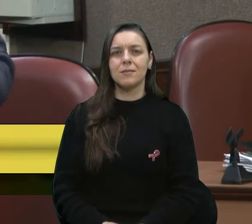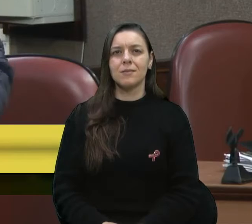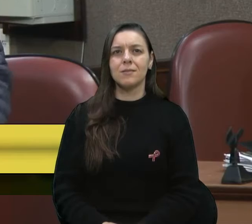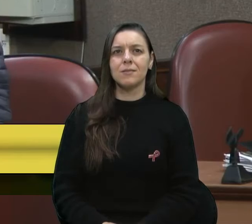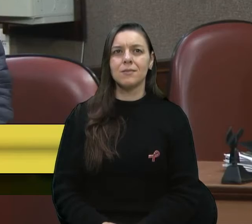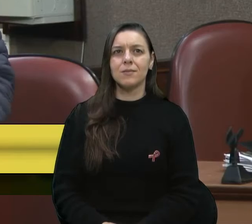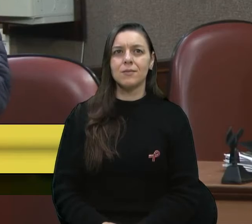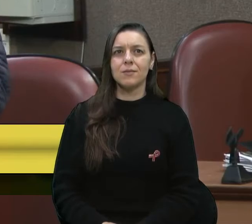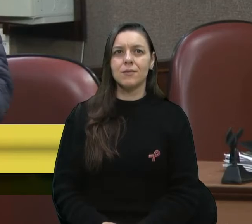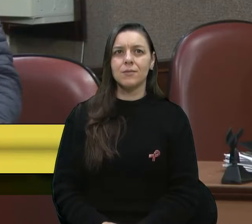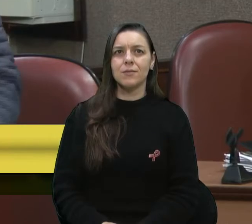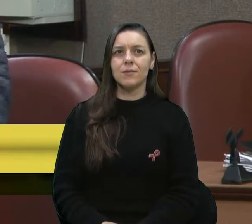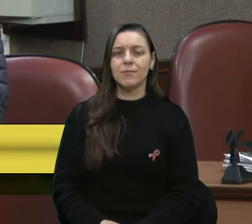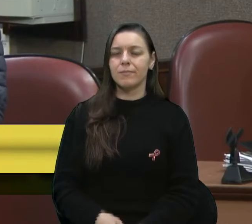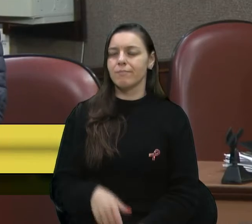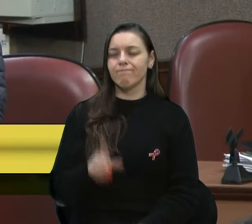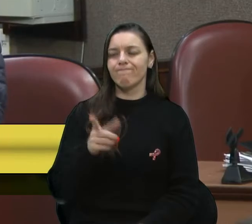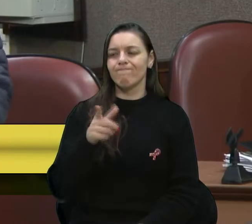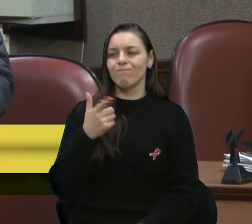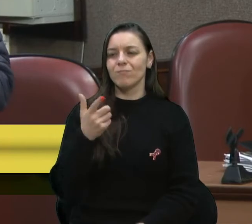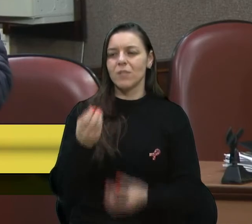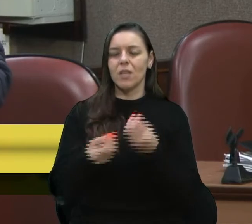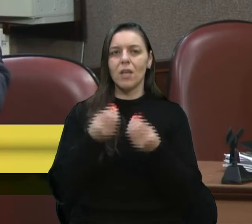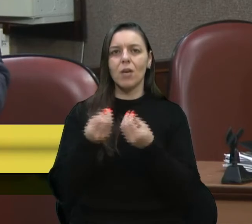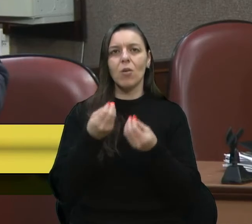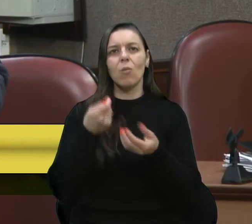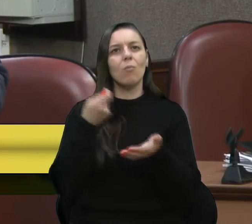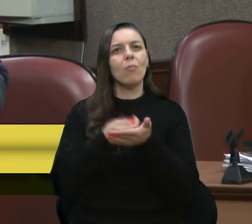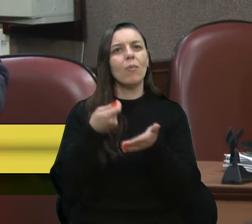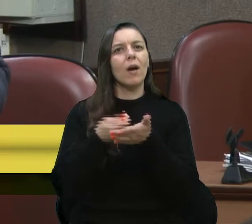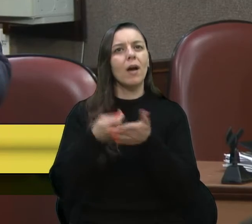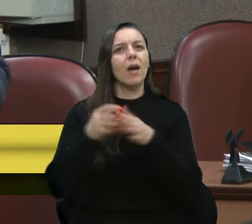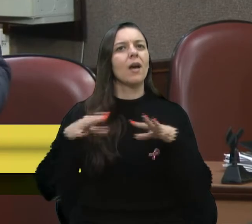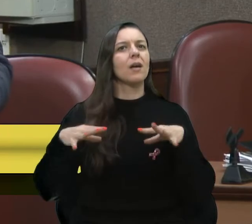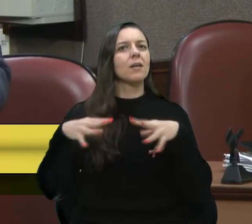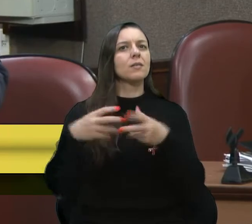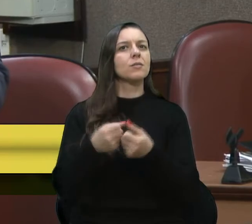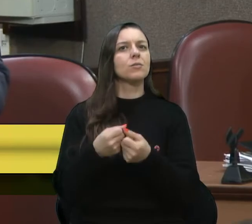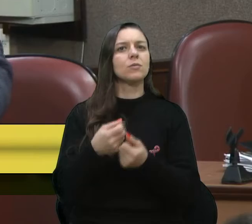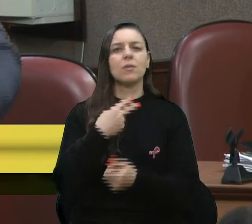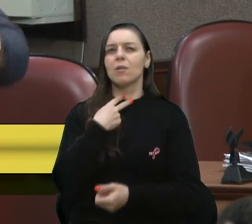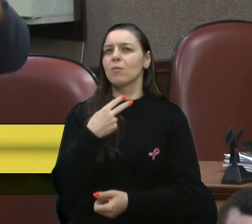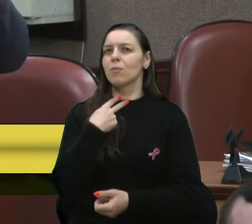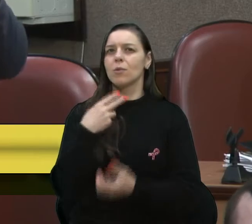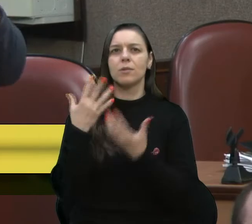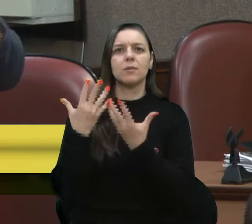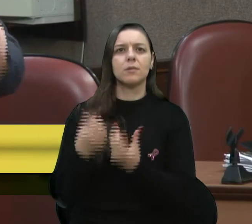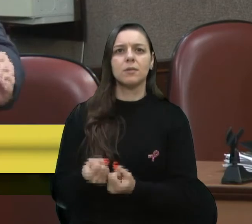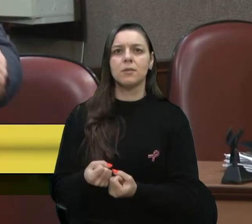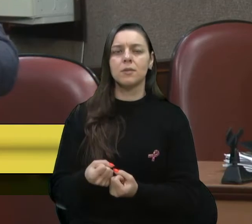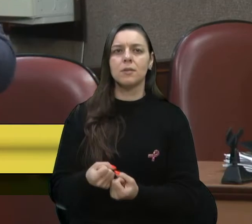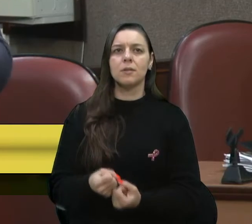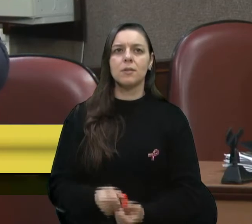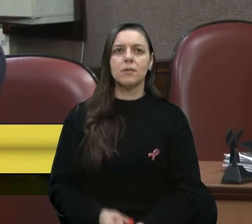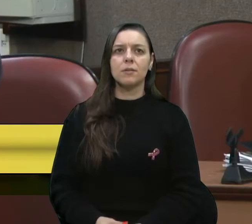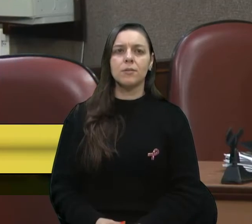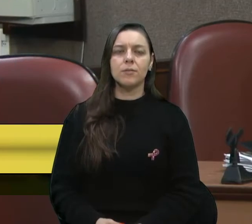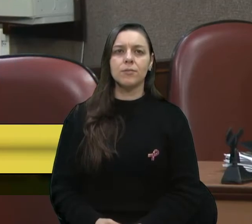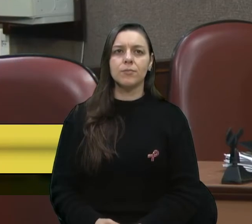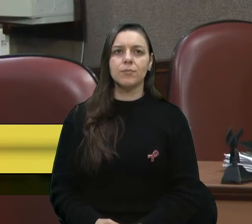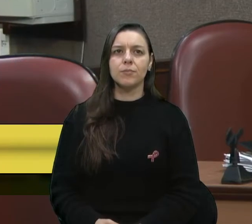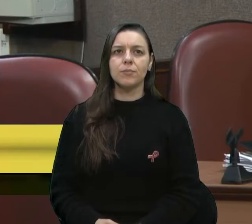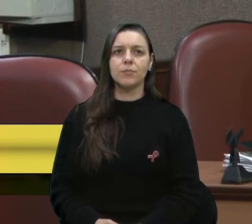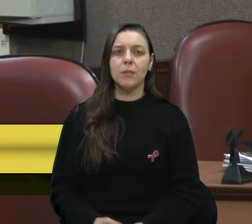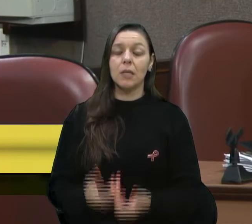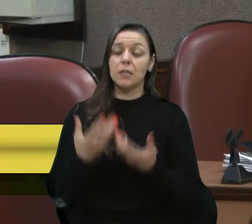é insuportável, não dá mais para a gente pagar a conta. Não podemos aceitar. Aceitávamos, desde